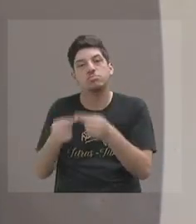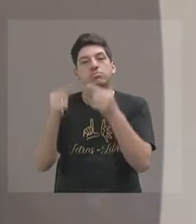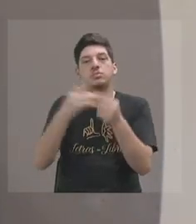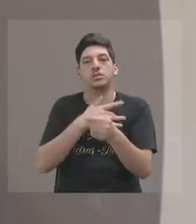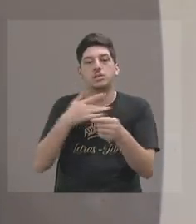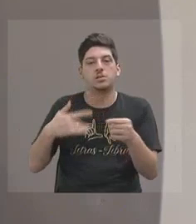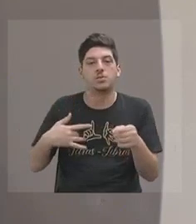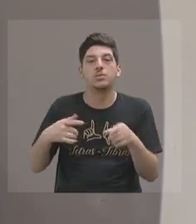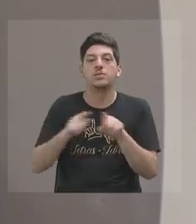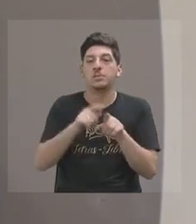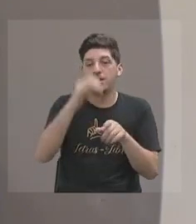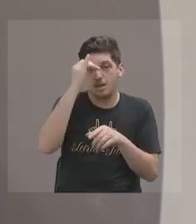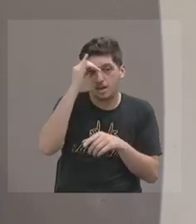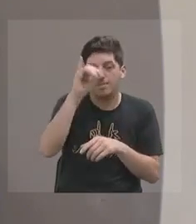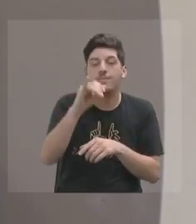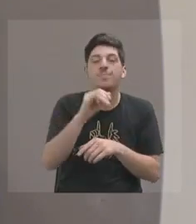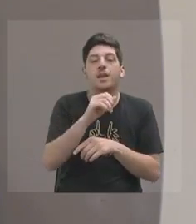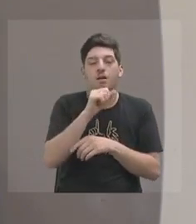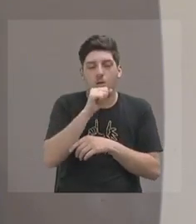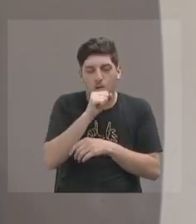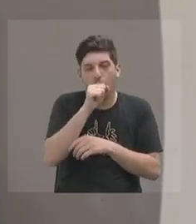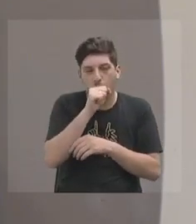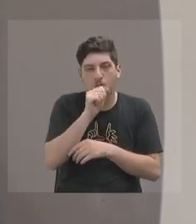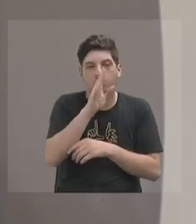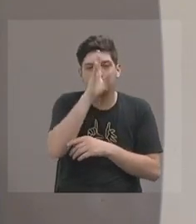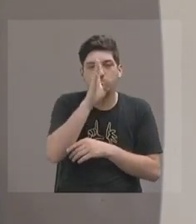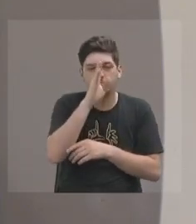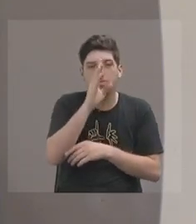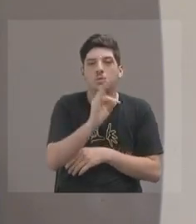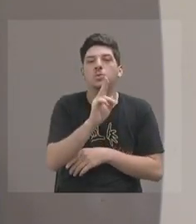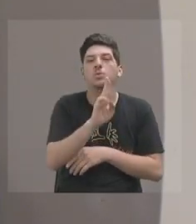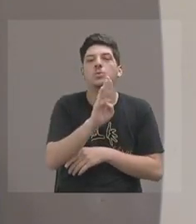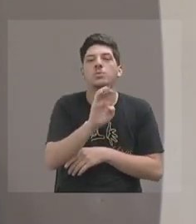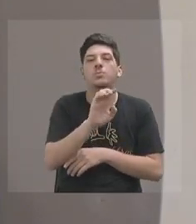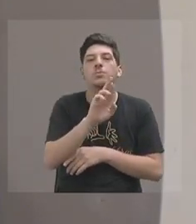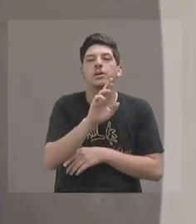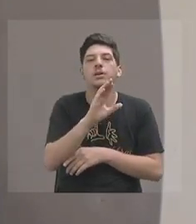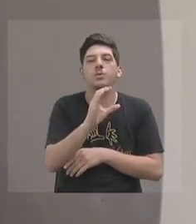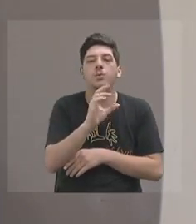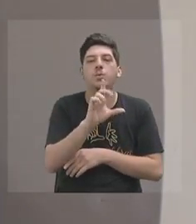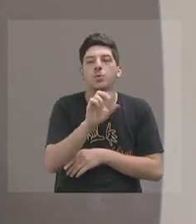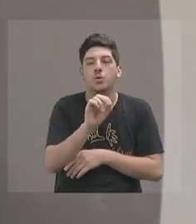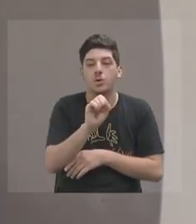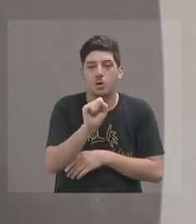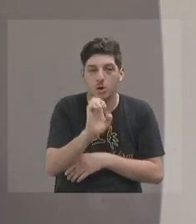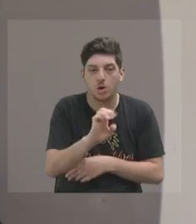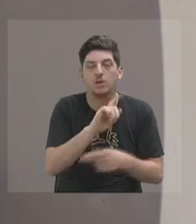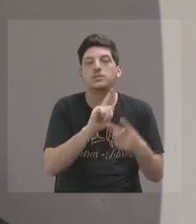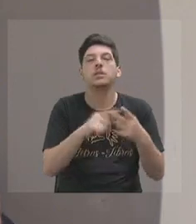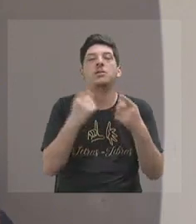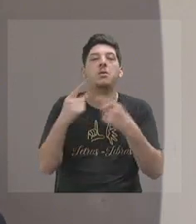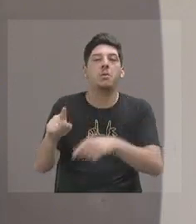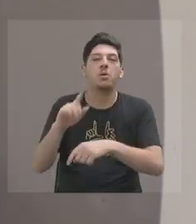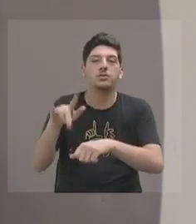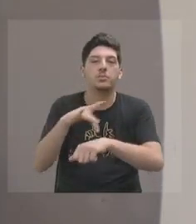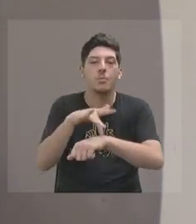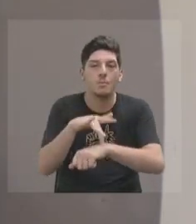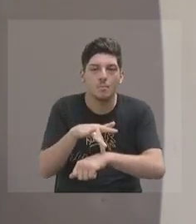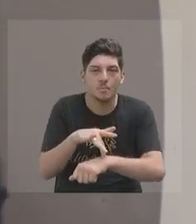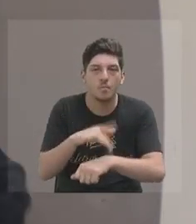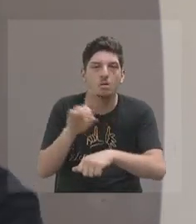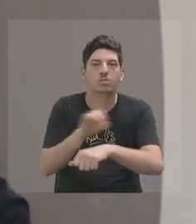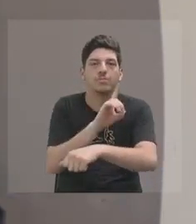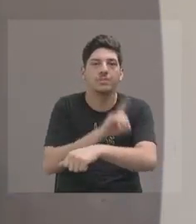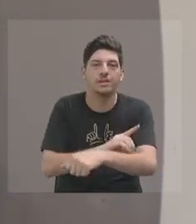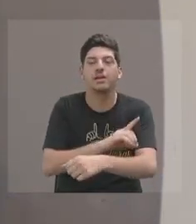para prevenção da tuberculose, para combate ao Aedes aegypti, para vacinação da gripe. Então, para todas essas